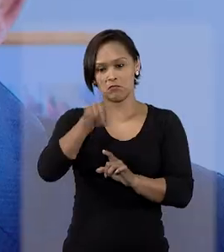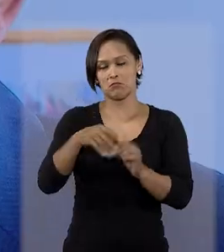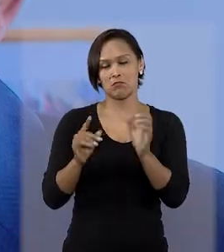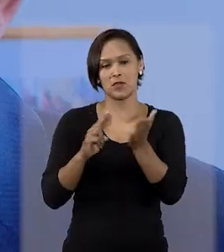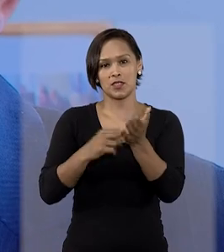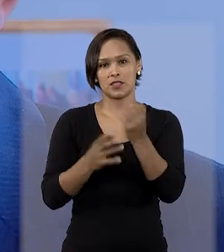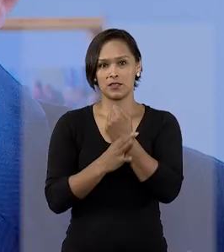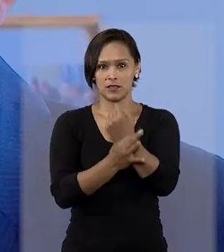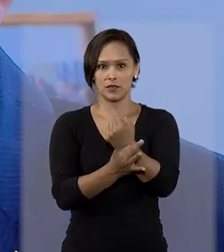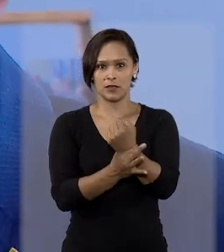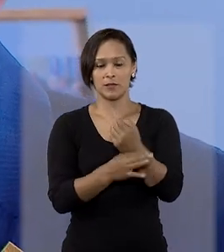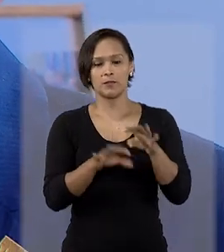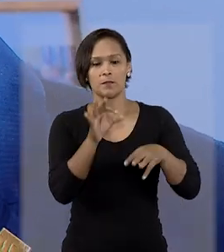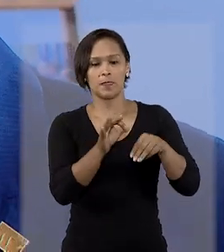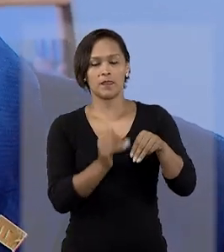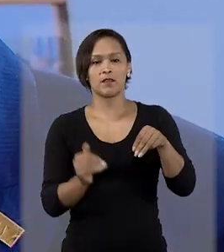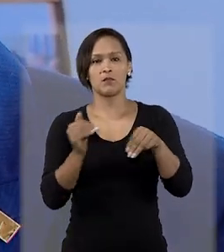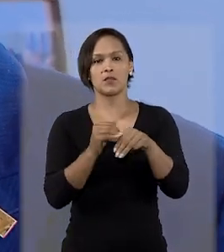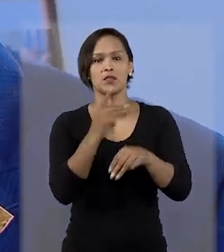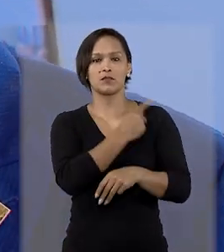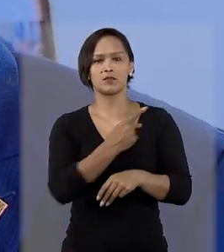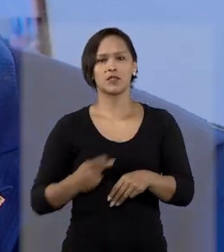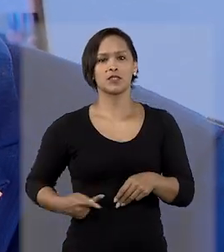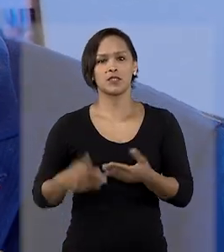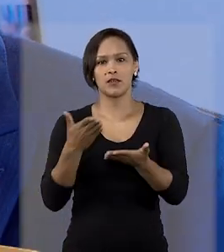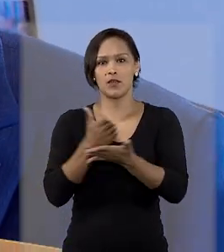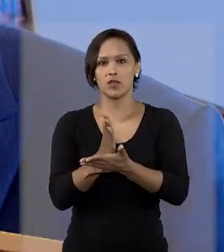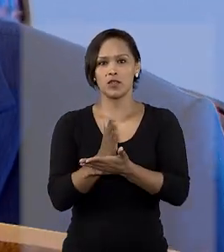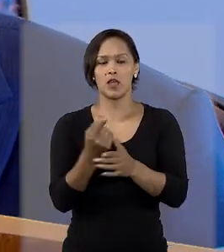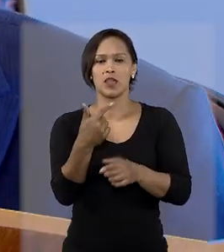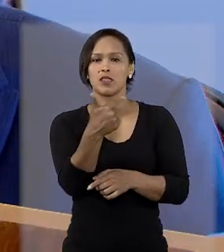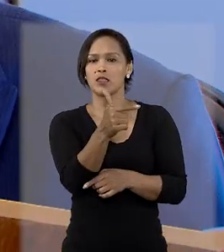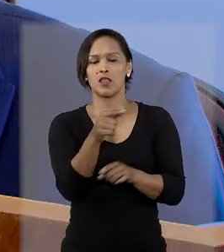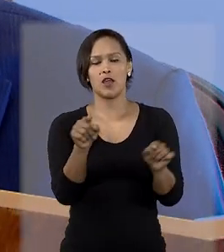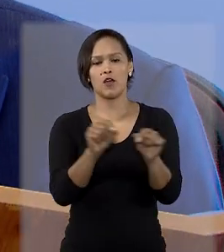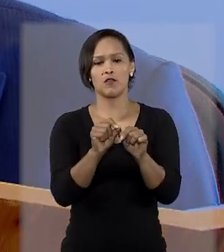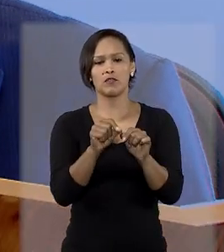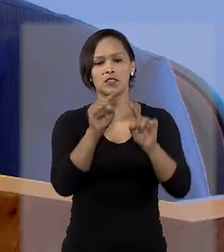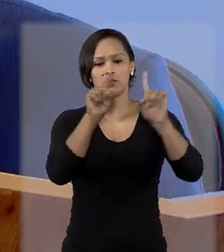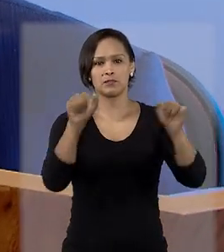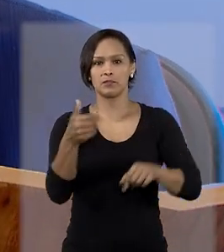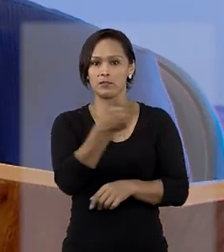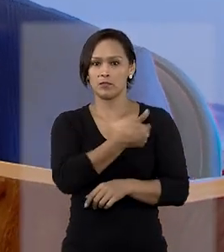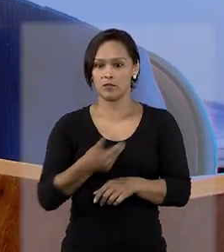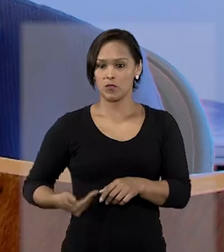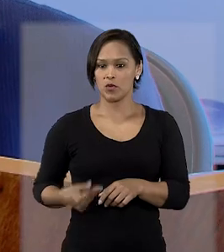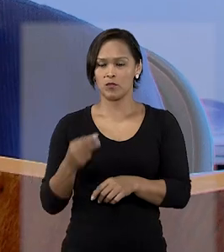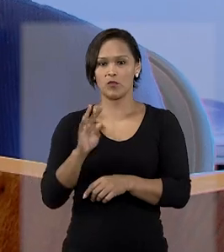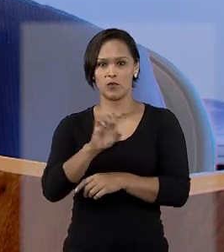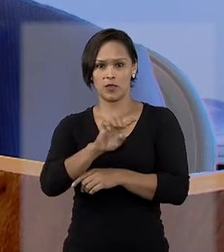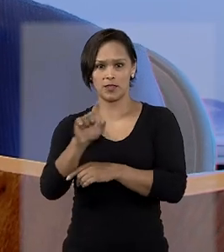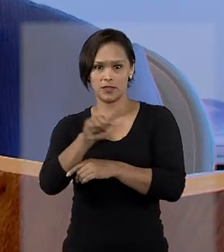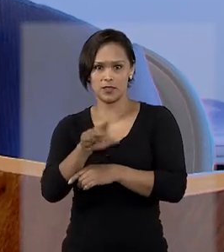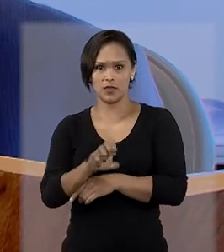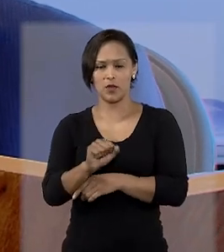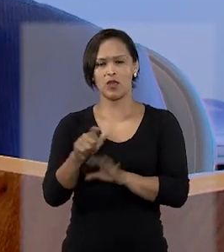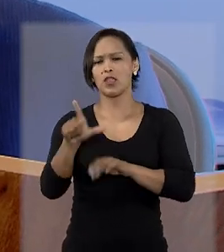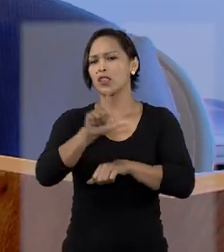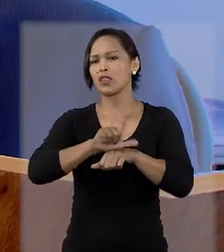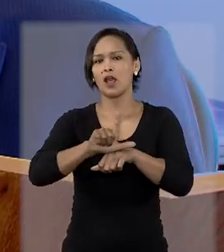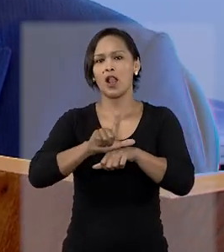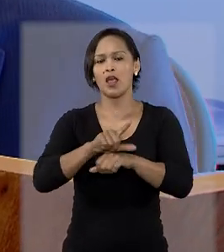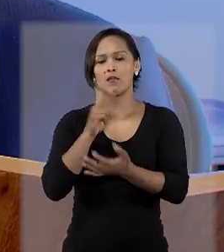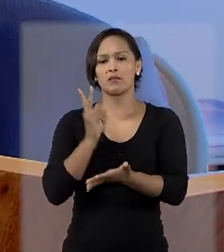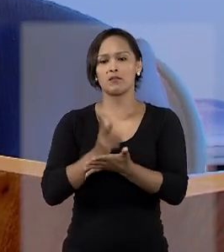O ministro Humberto Martins considerou que, por não exercer cargo público, Wilson Witzel não tem legitimidade para